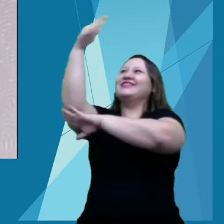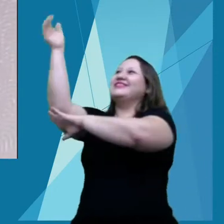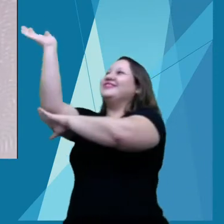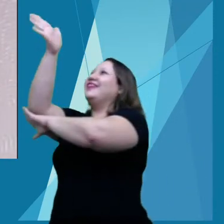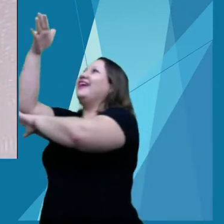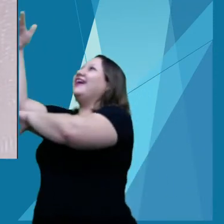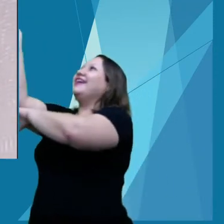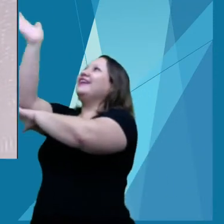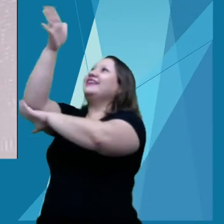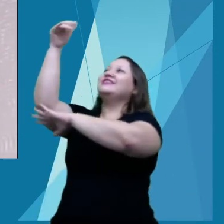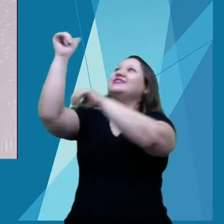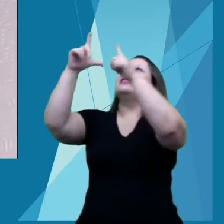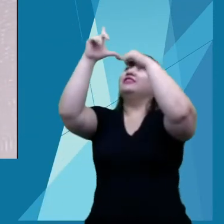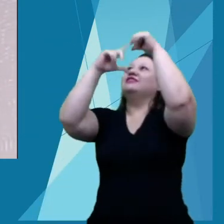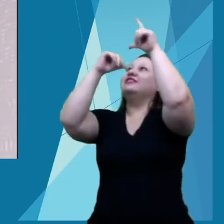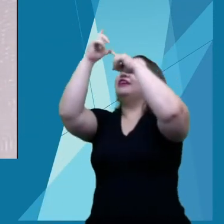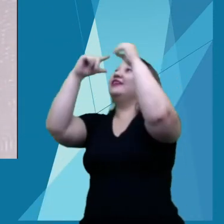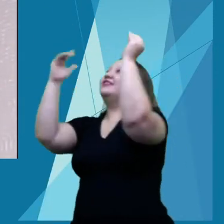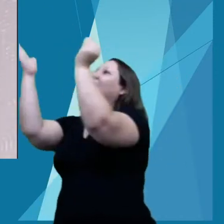herói